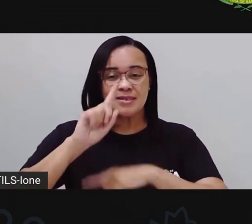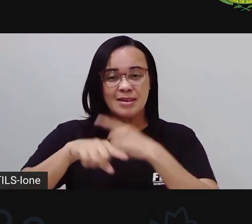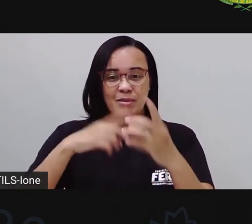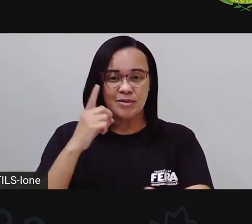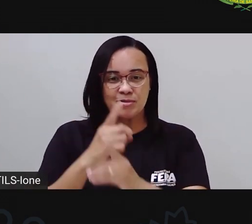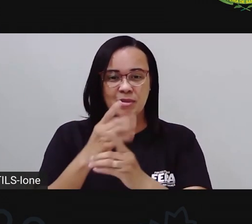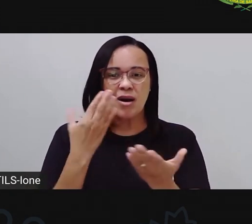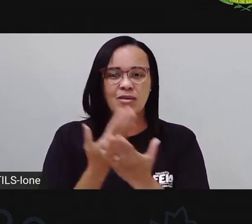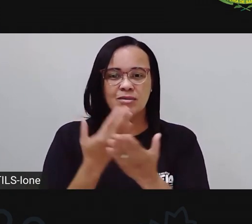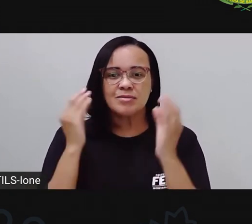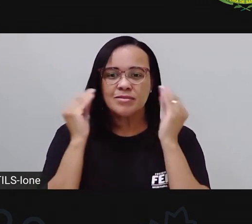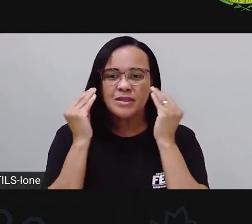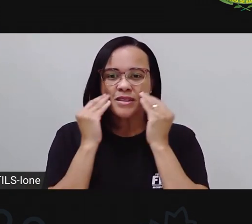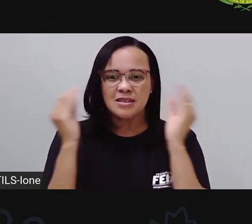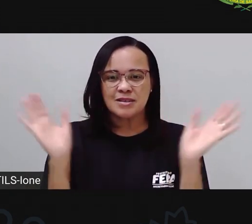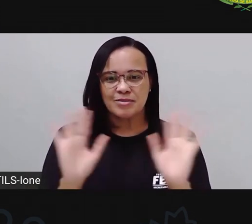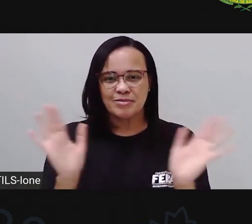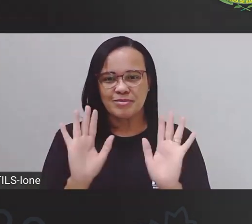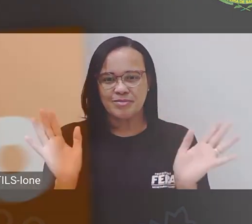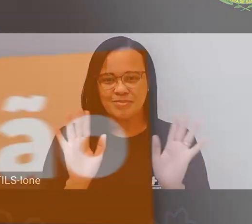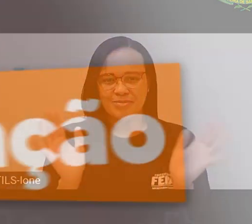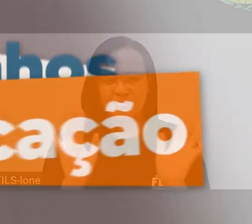aula. Um beijão e até mais. Tchau, tchau.